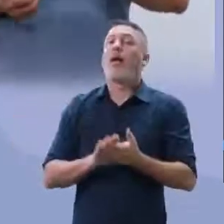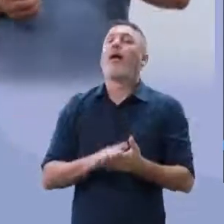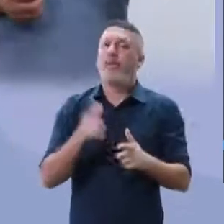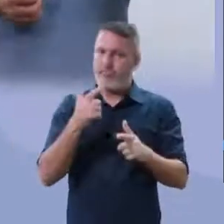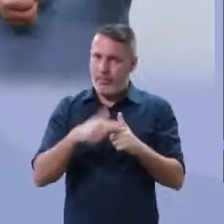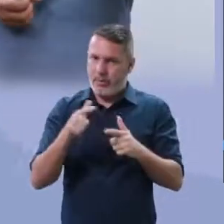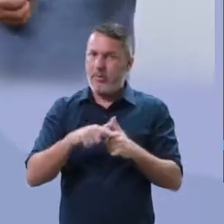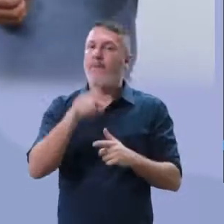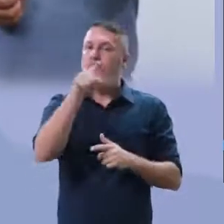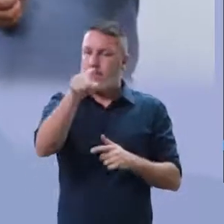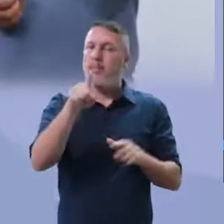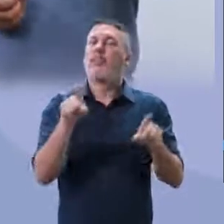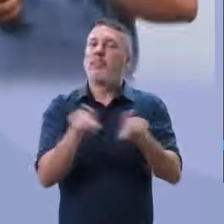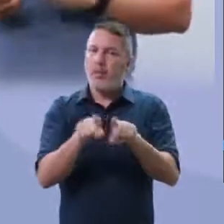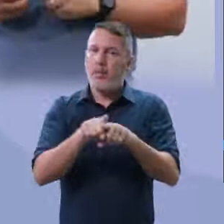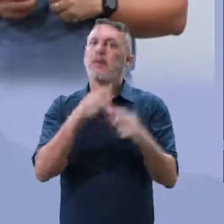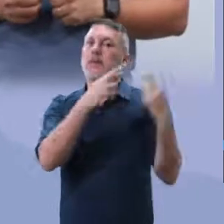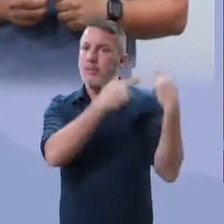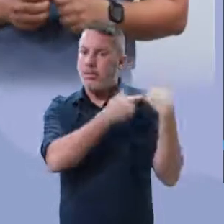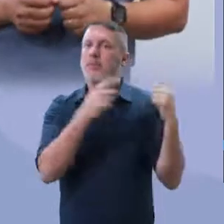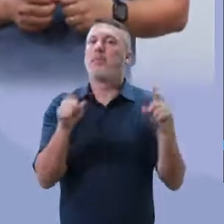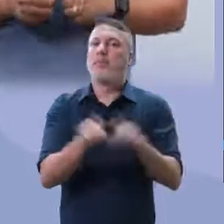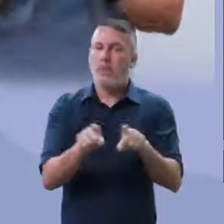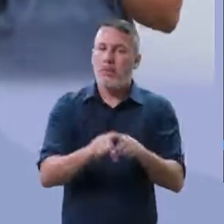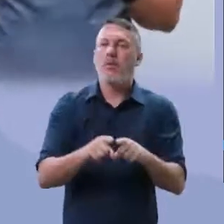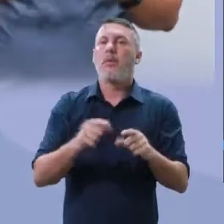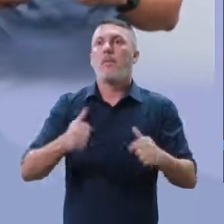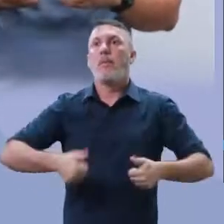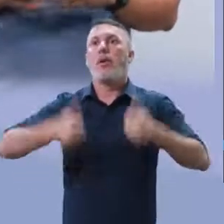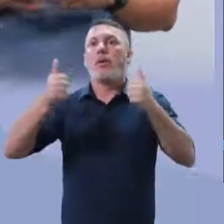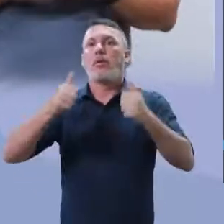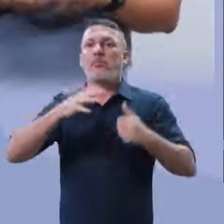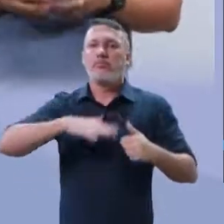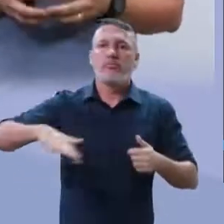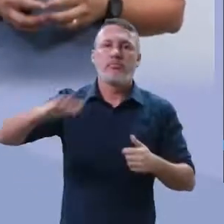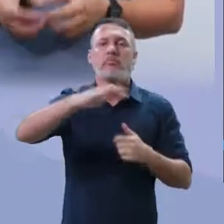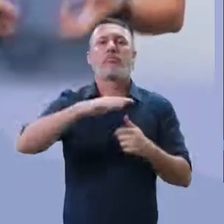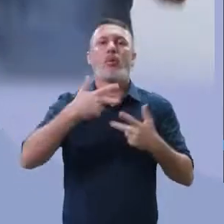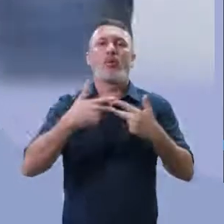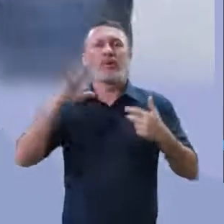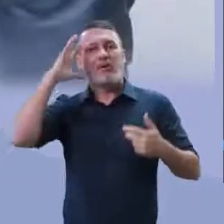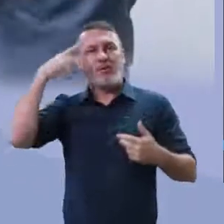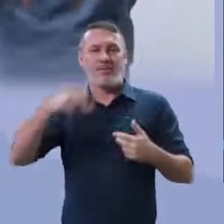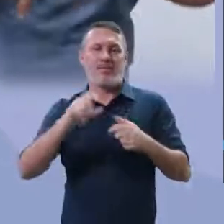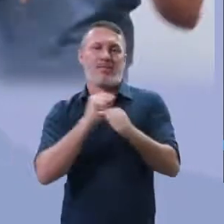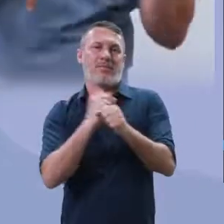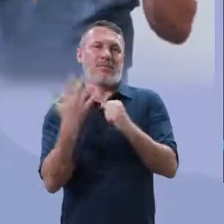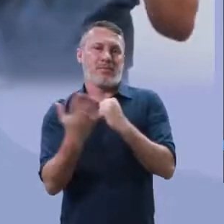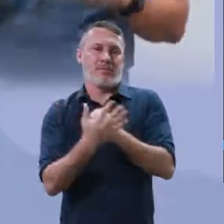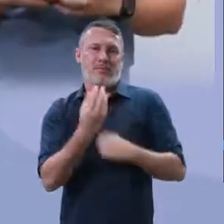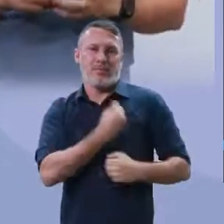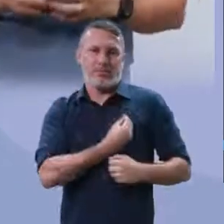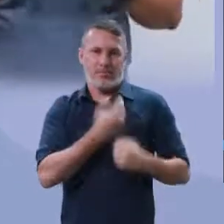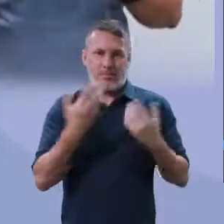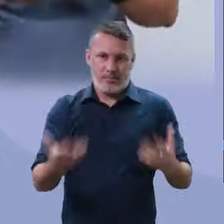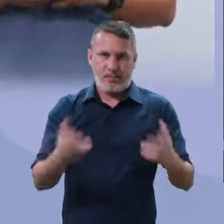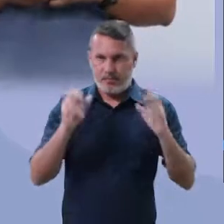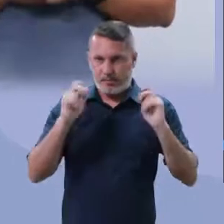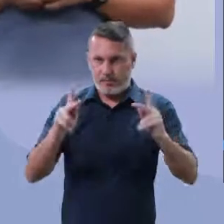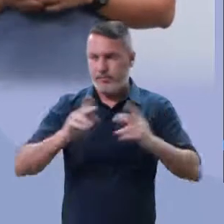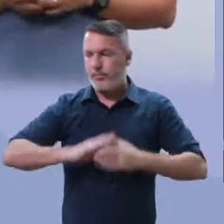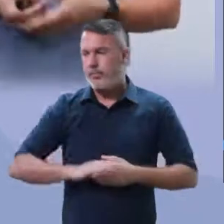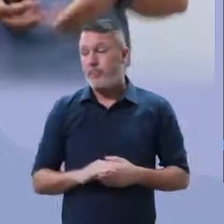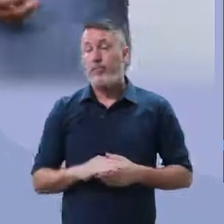Aí tem um problema. Você também é responsável para o tratamento que acontece de forma adequada. Nesse caso da pandemia